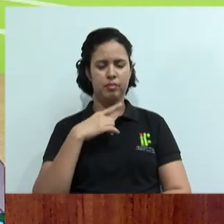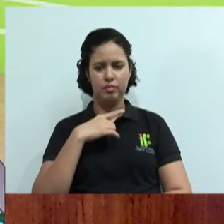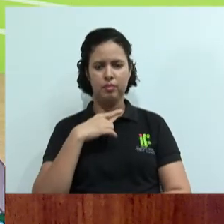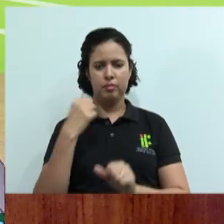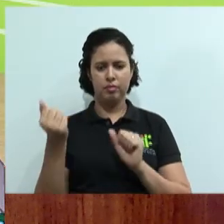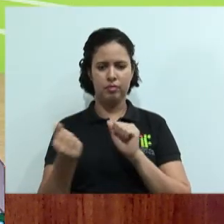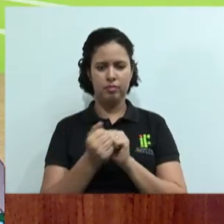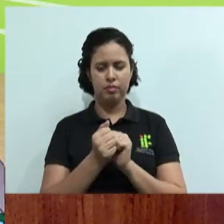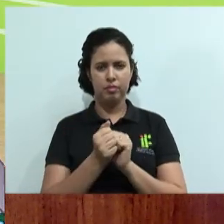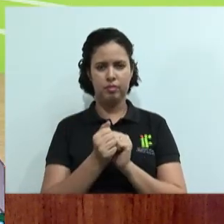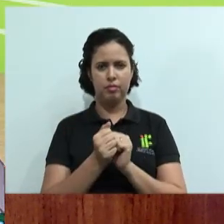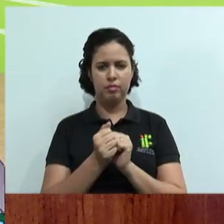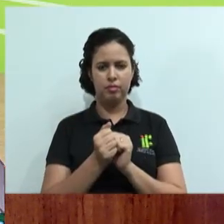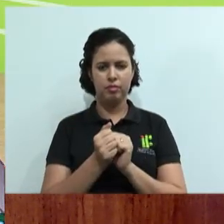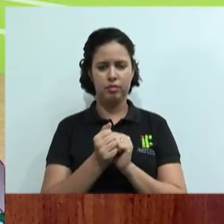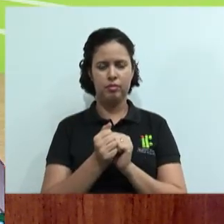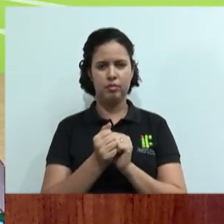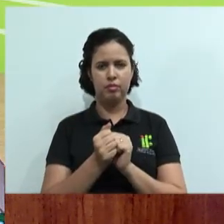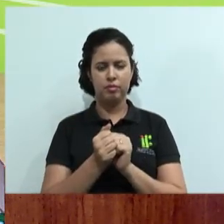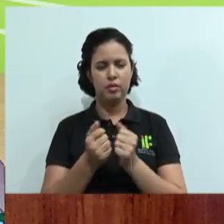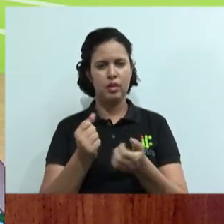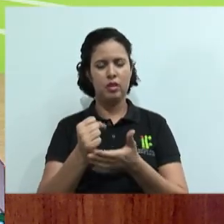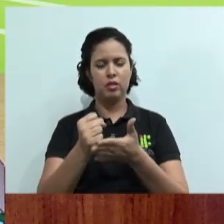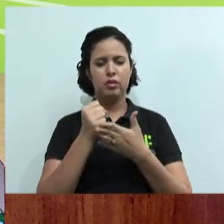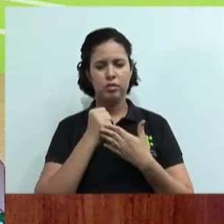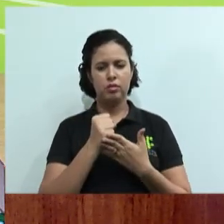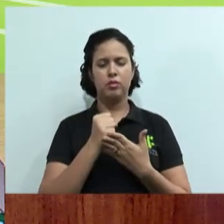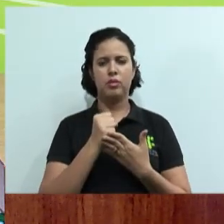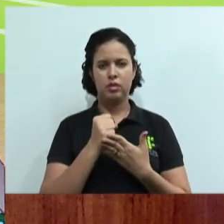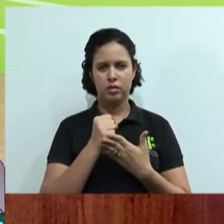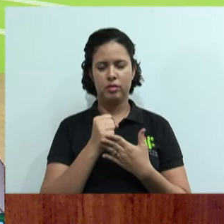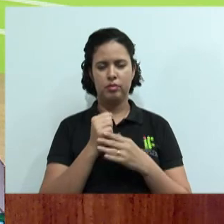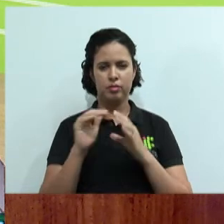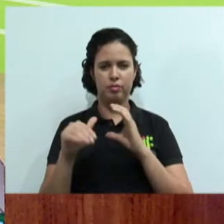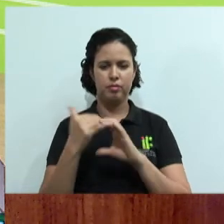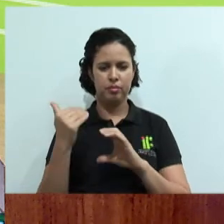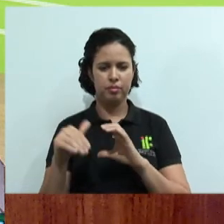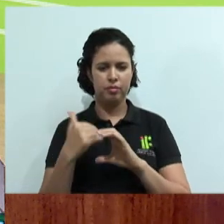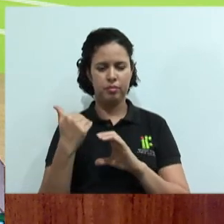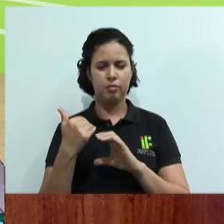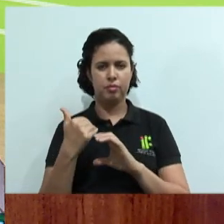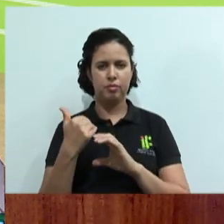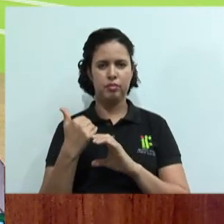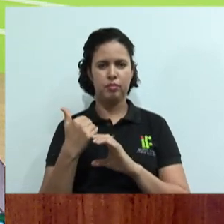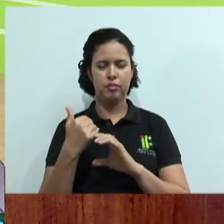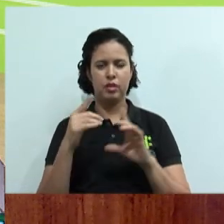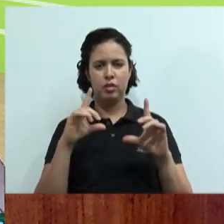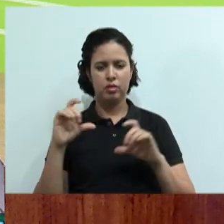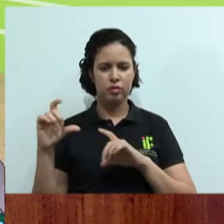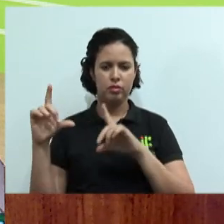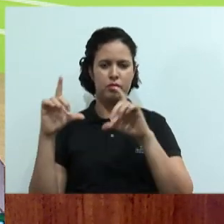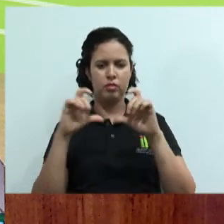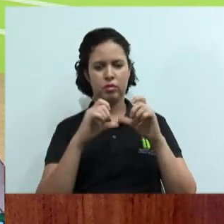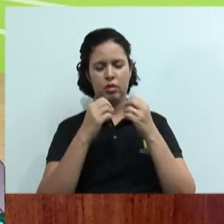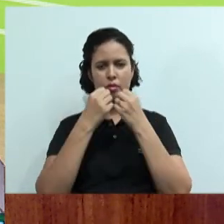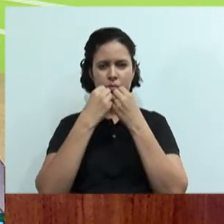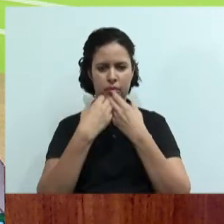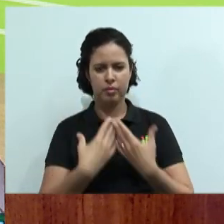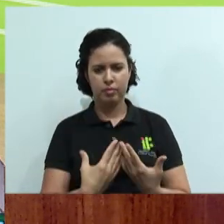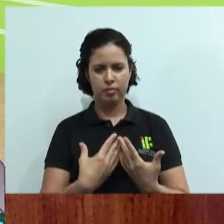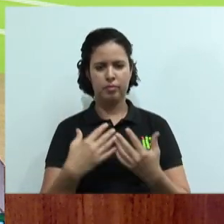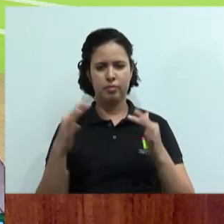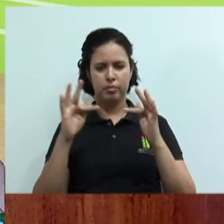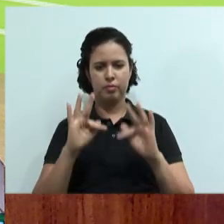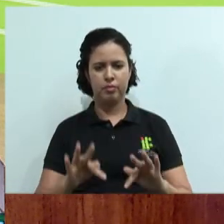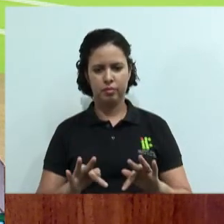vocês também colaborando com a nossa aula, enviando as respostas, enviando aí as fotos dos alunos, muito bom. Ficamos muito